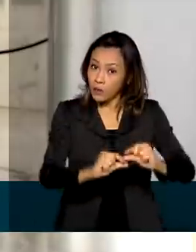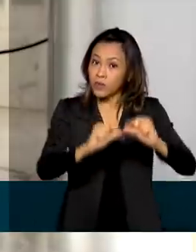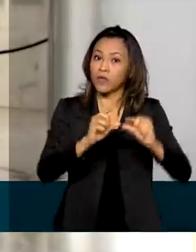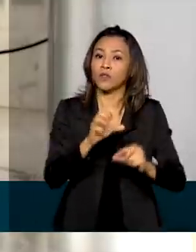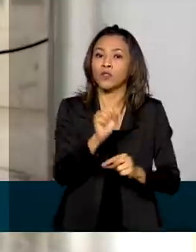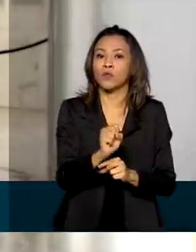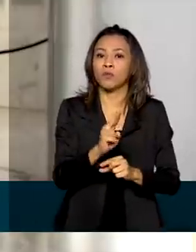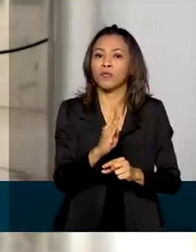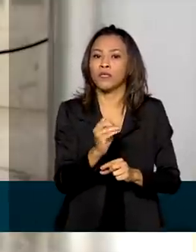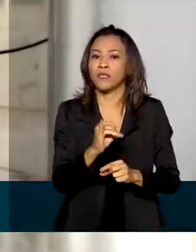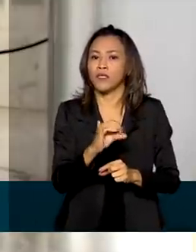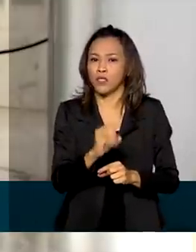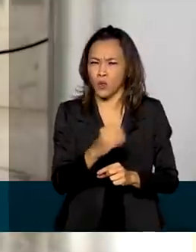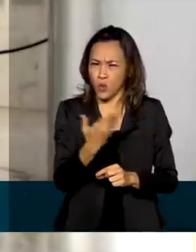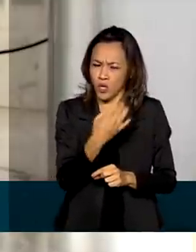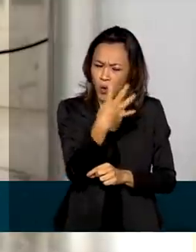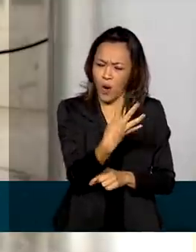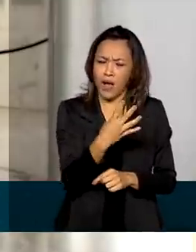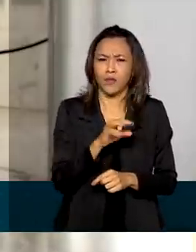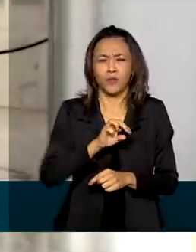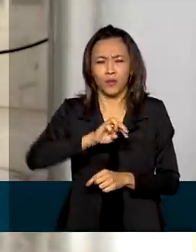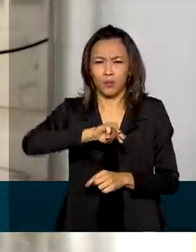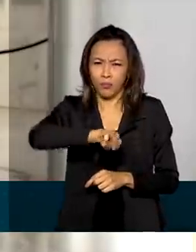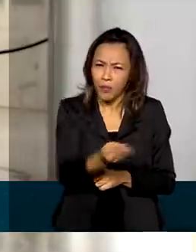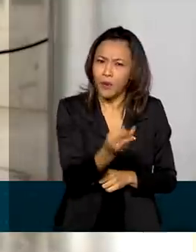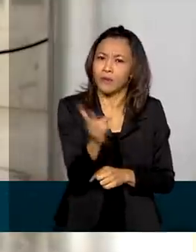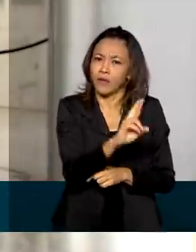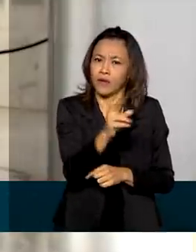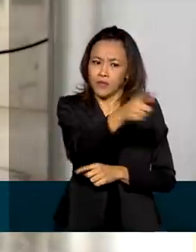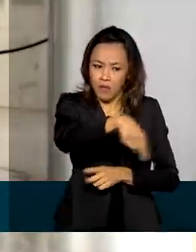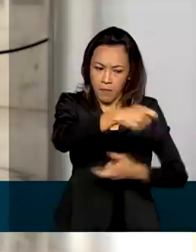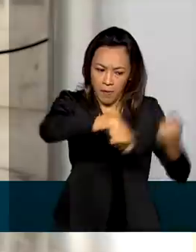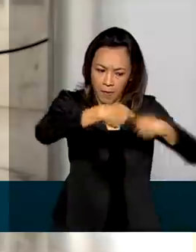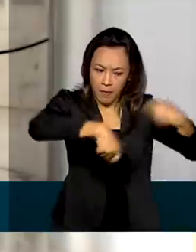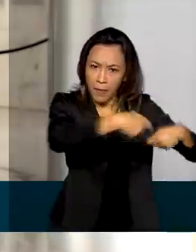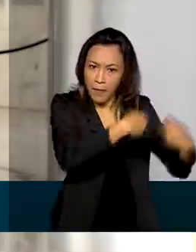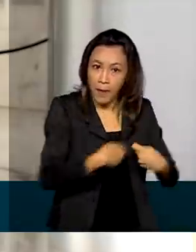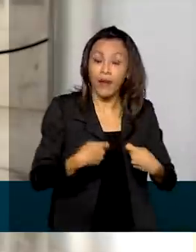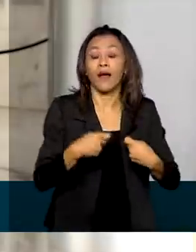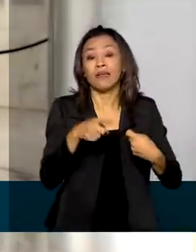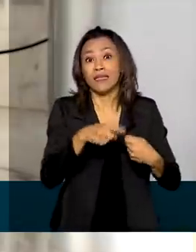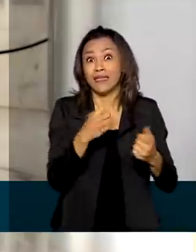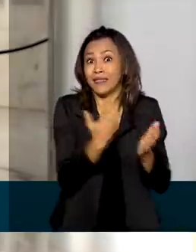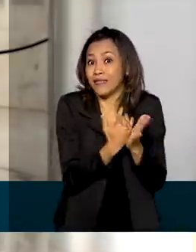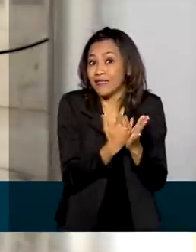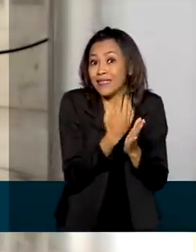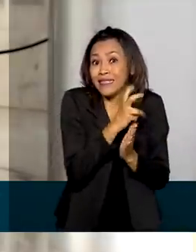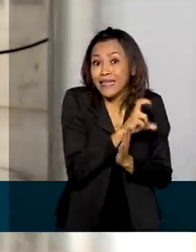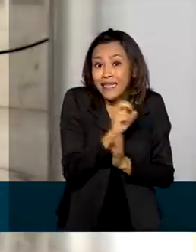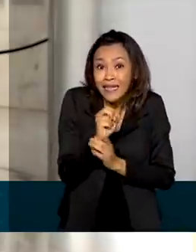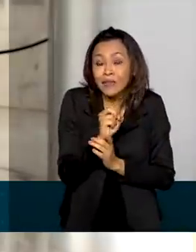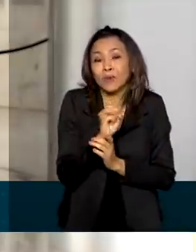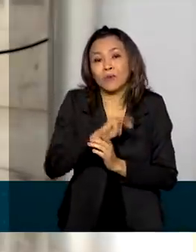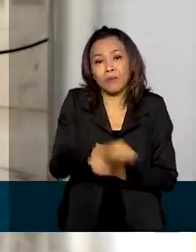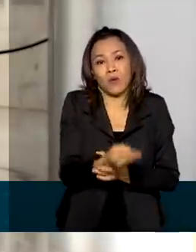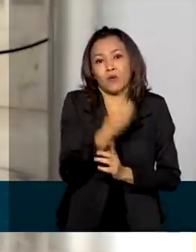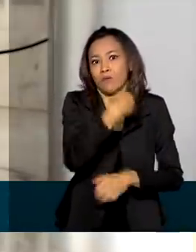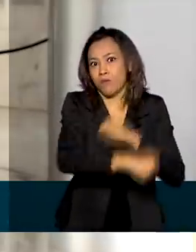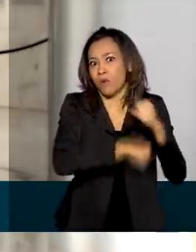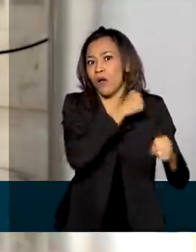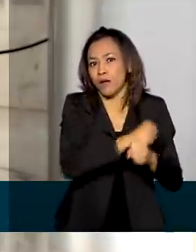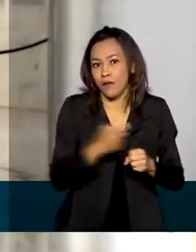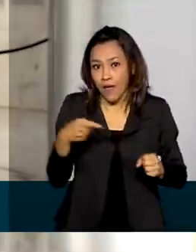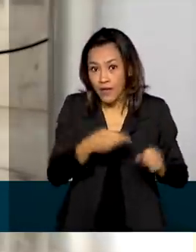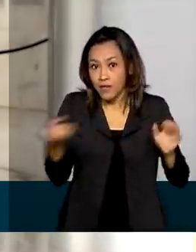custam mais de 4 bilhões de reais aos consumidores e crescem cerca de 500 milhões de reais por ano. A nova lei